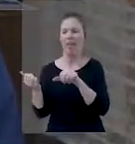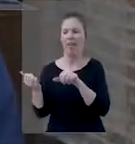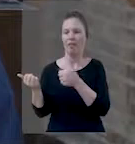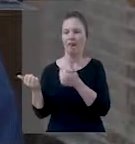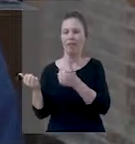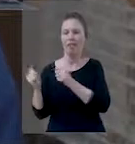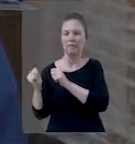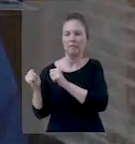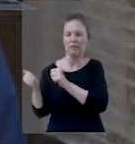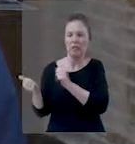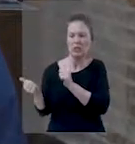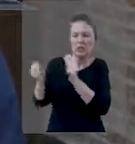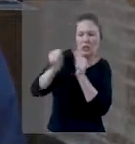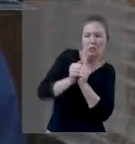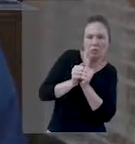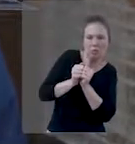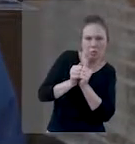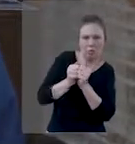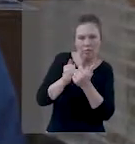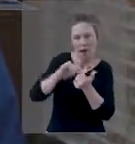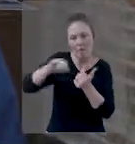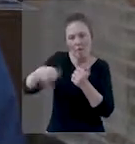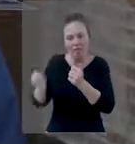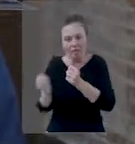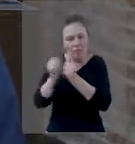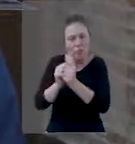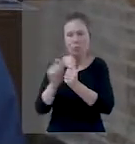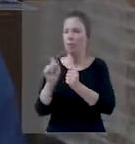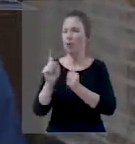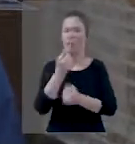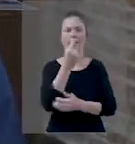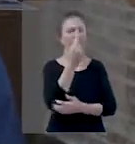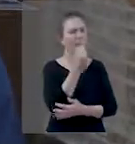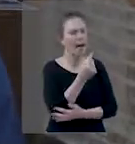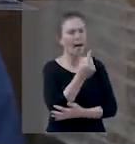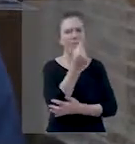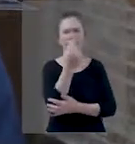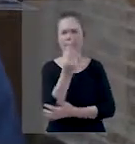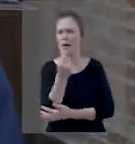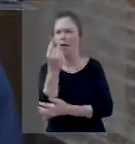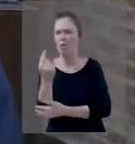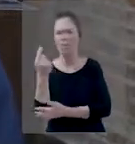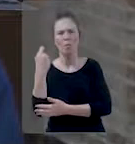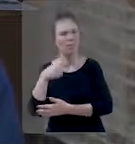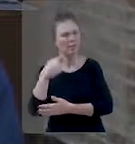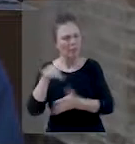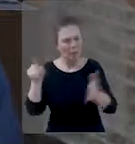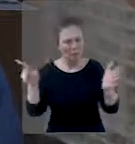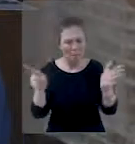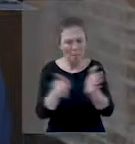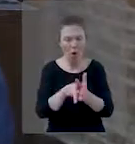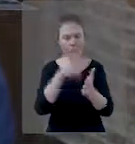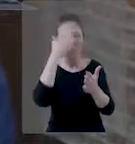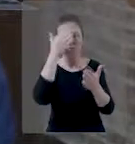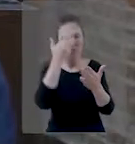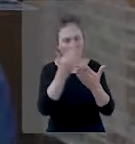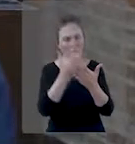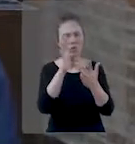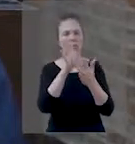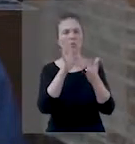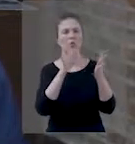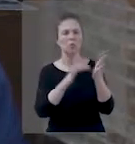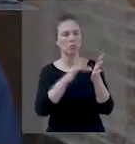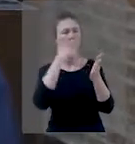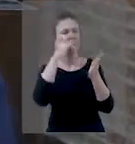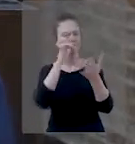carona da fé do pai ou do avô. Cada um, para ser salvo, precisa crer em Jesus Cristo. É uma questão pessoal dele diante de Deus.